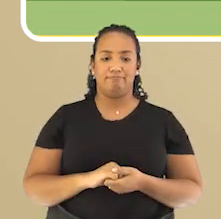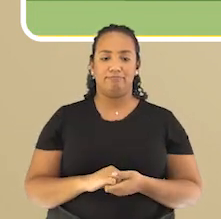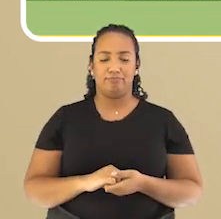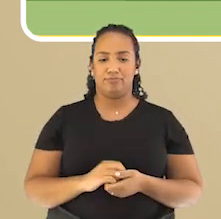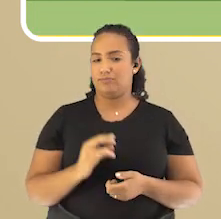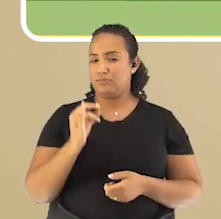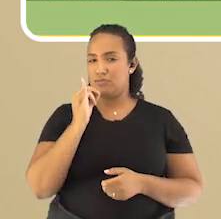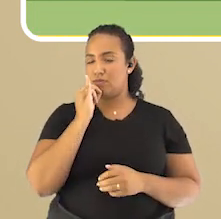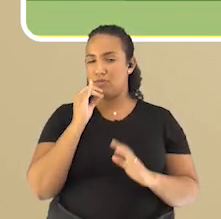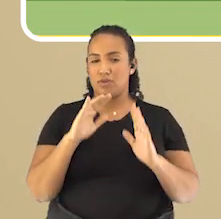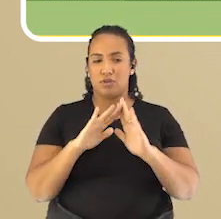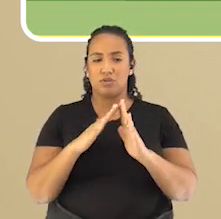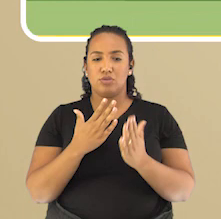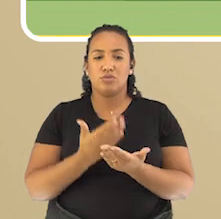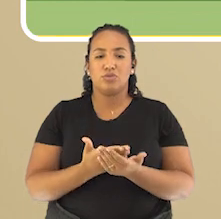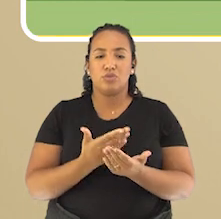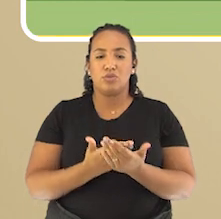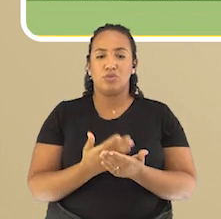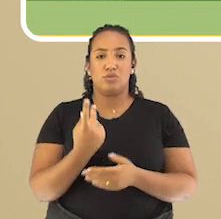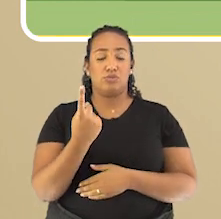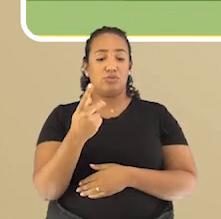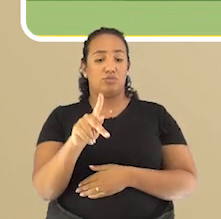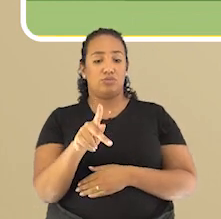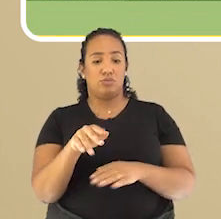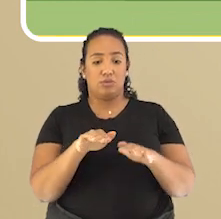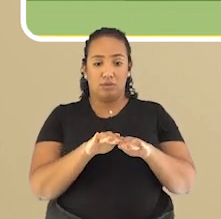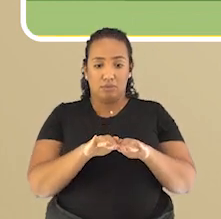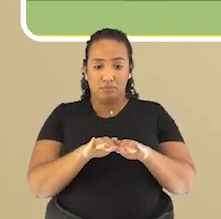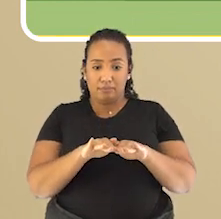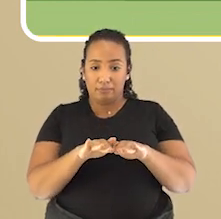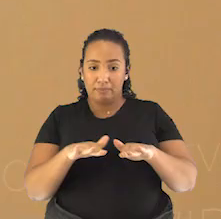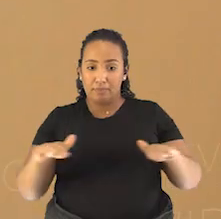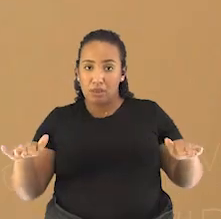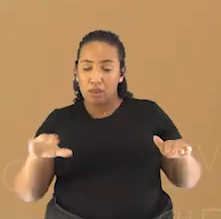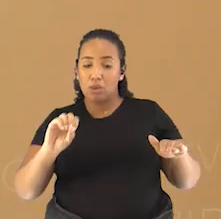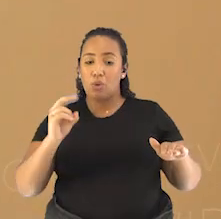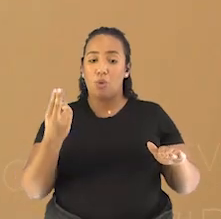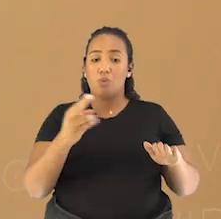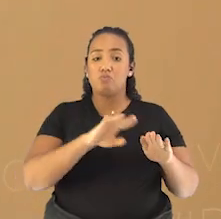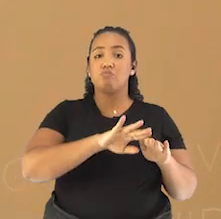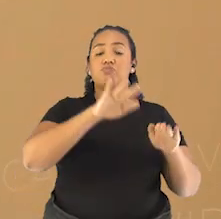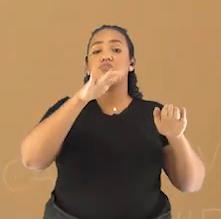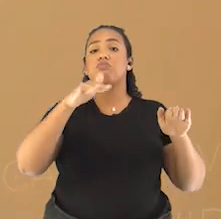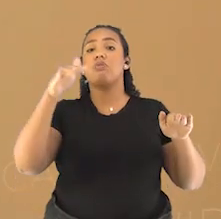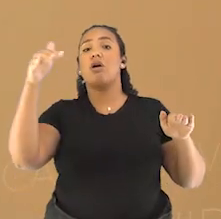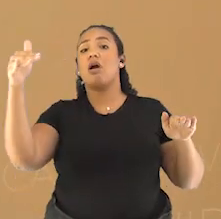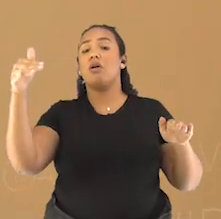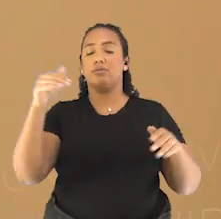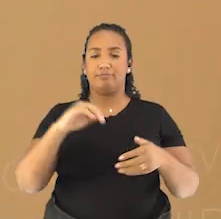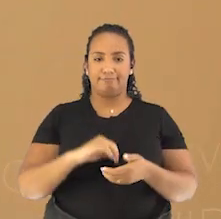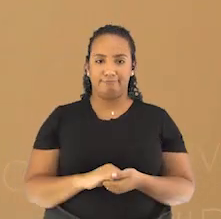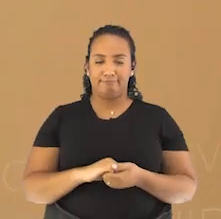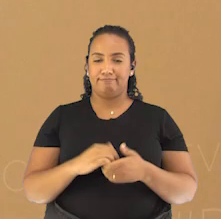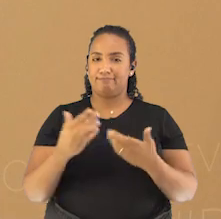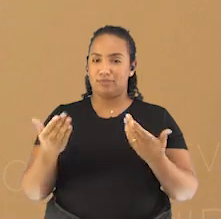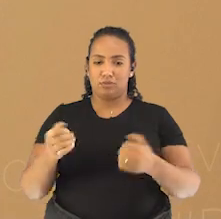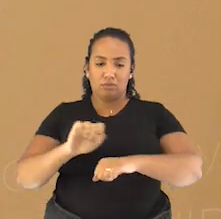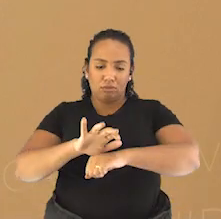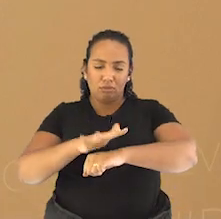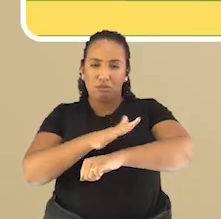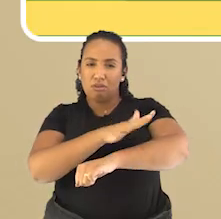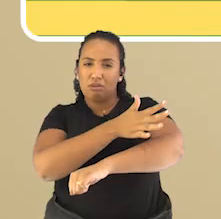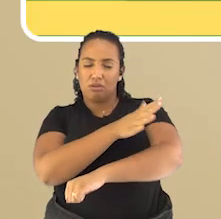em que você estuda? Ela fica em um lugar mais plano ou mais alto? O relevo, falando de uma forma mais simples para